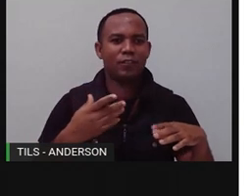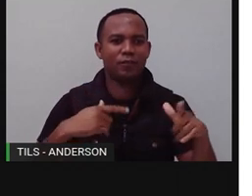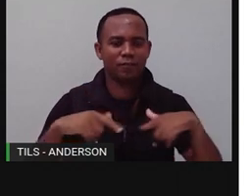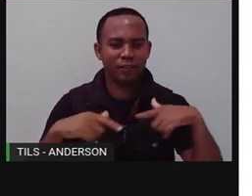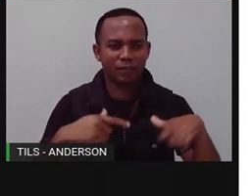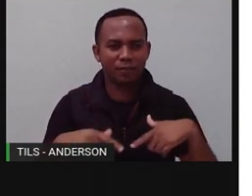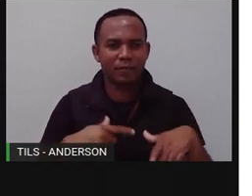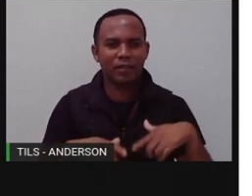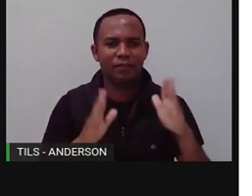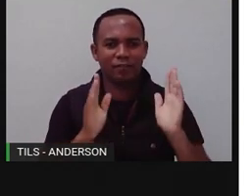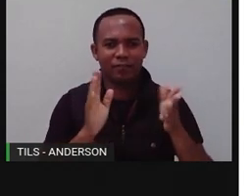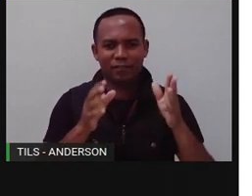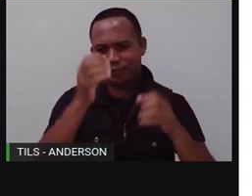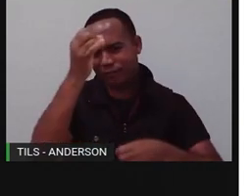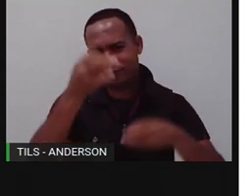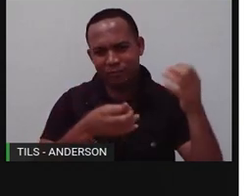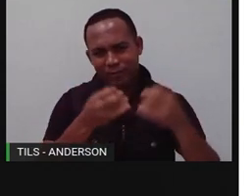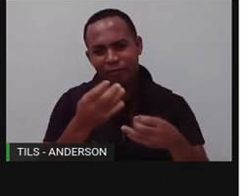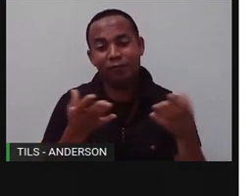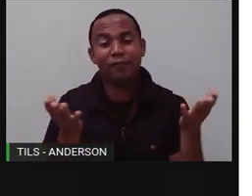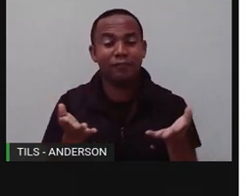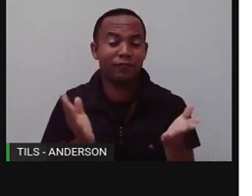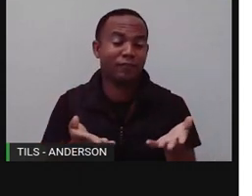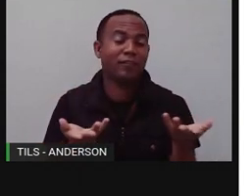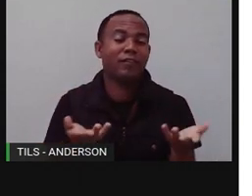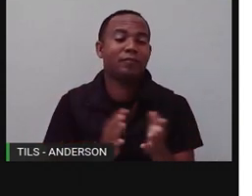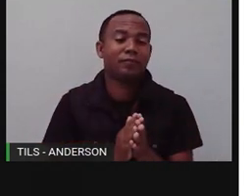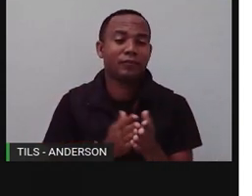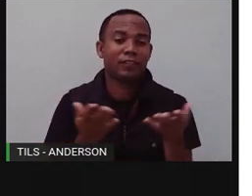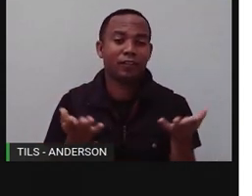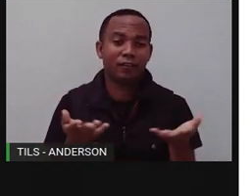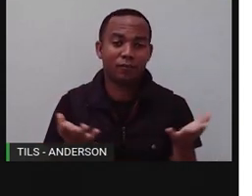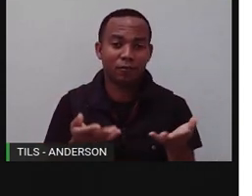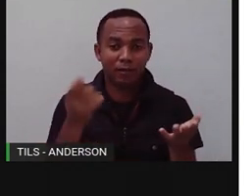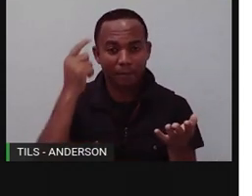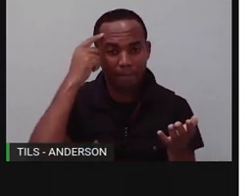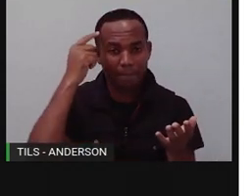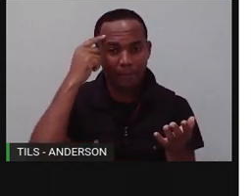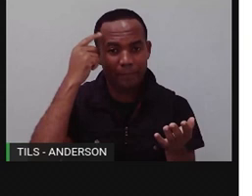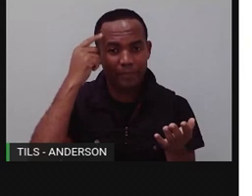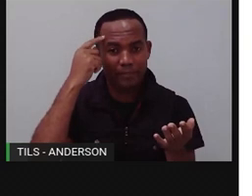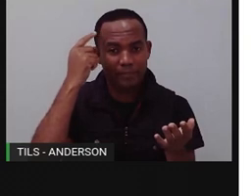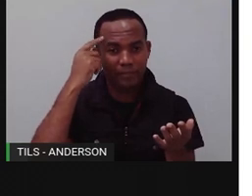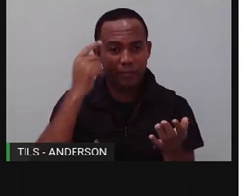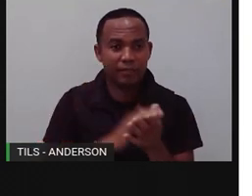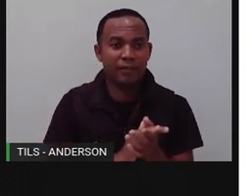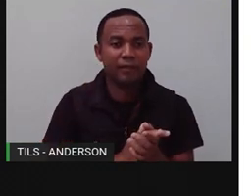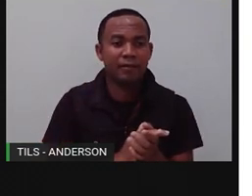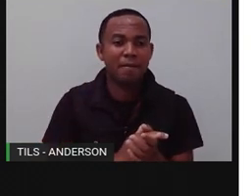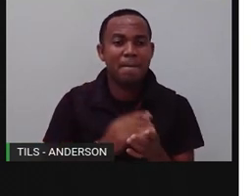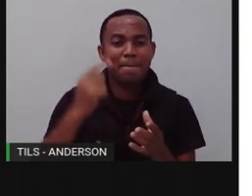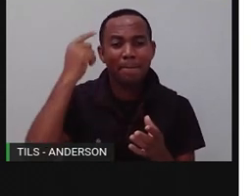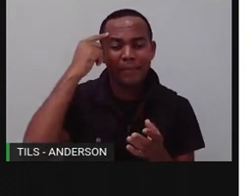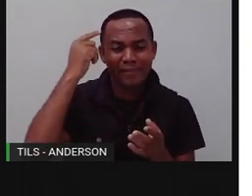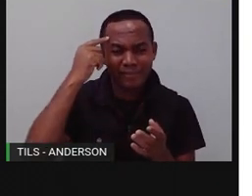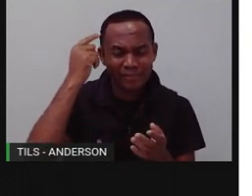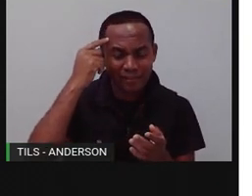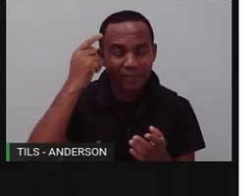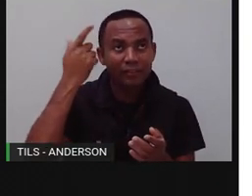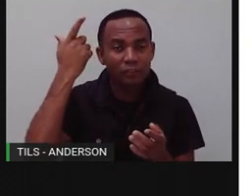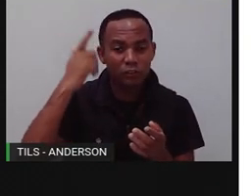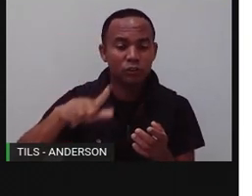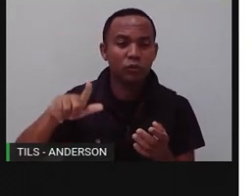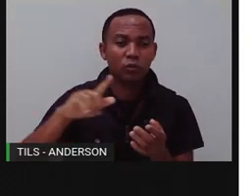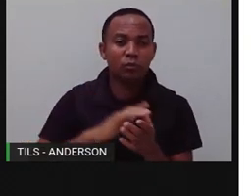ó, há um bom tempo. Então, agora a gente vai repensar, né? Pensar mais uma vez, na verdade.